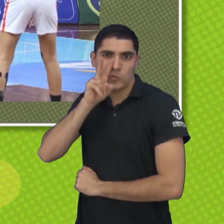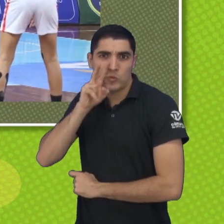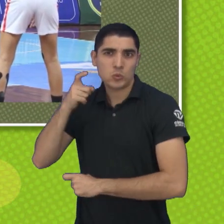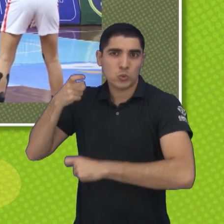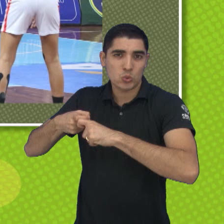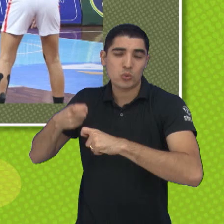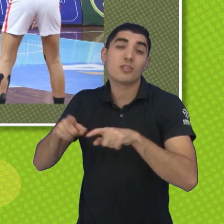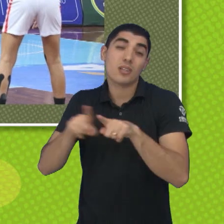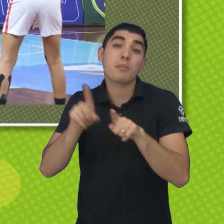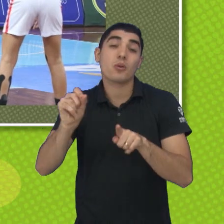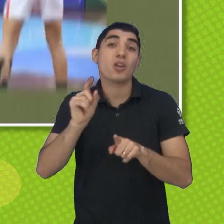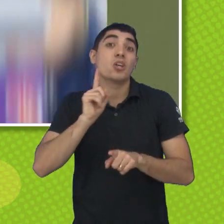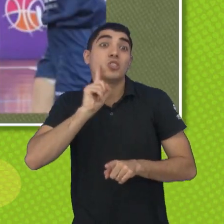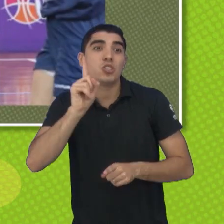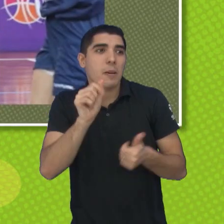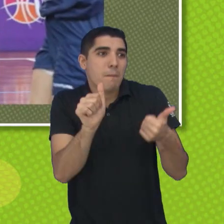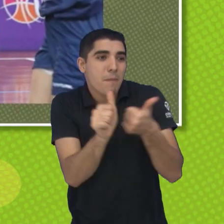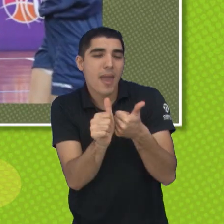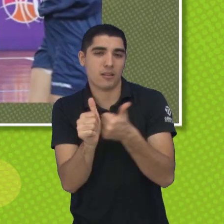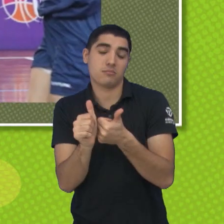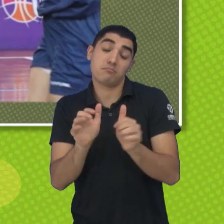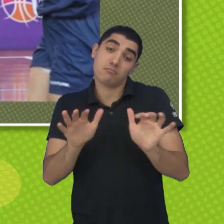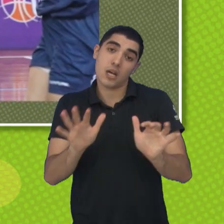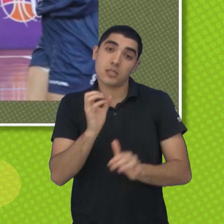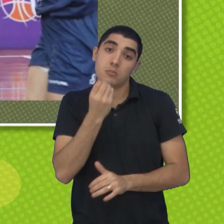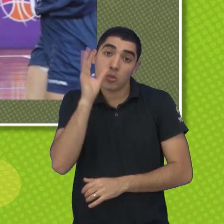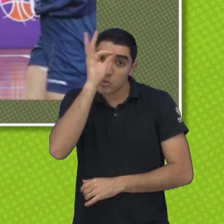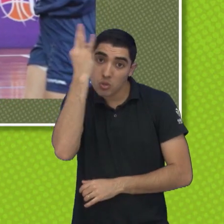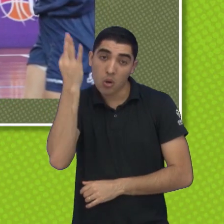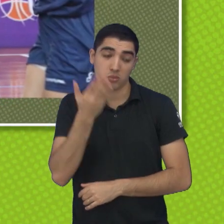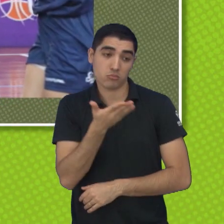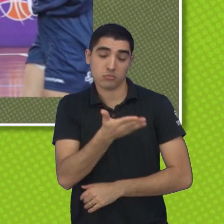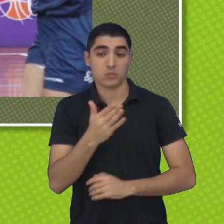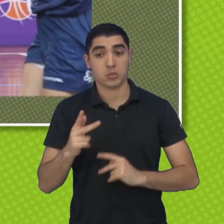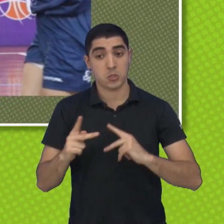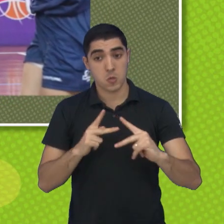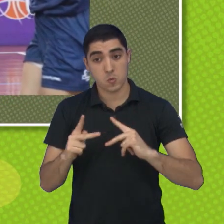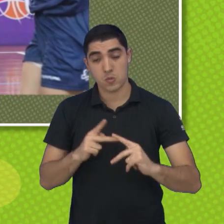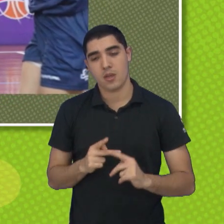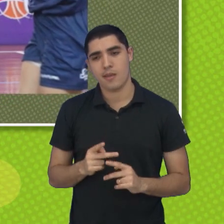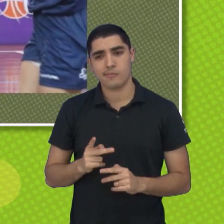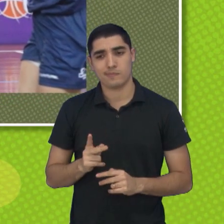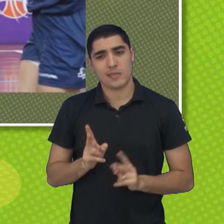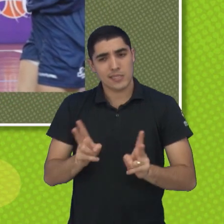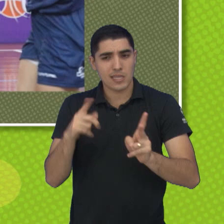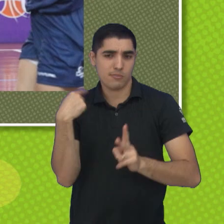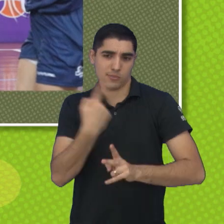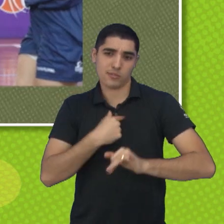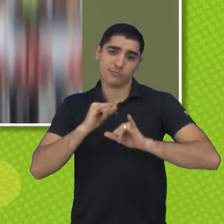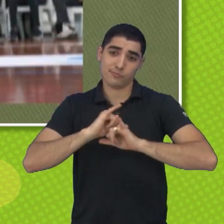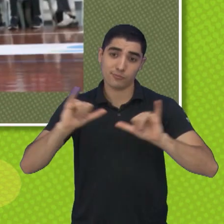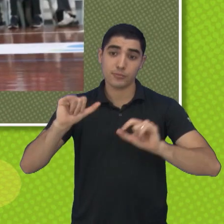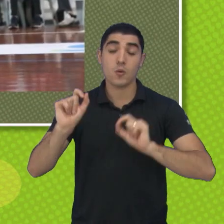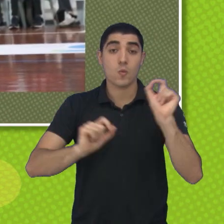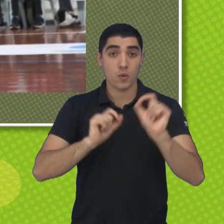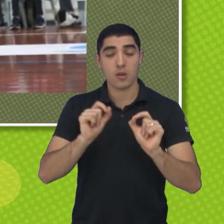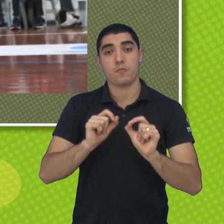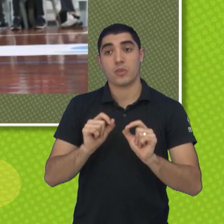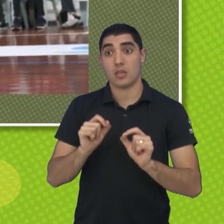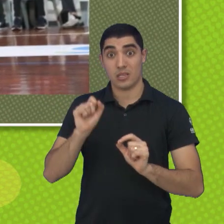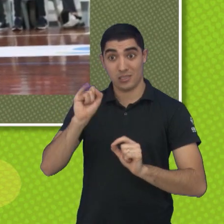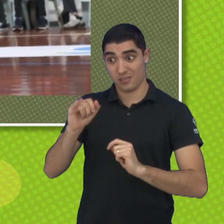questão do calendário. Mas, boa sorte para as meninas nas próximas rodadas. E é que a gente sempre fala, né? Quando joga contra times